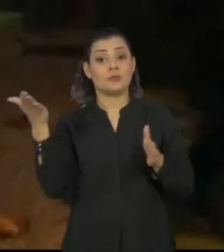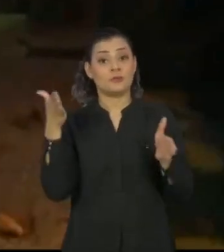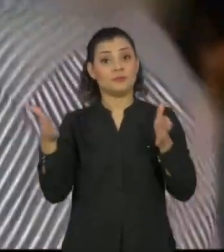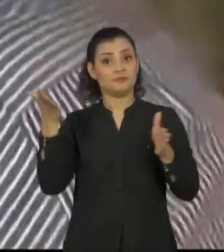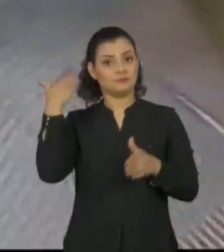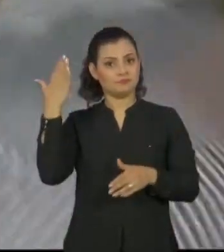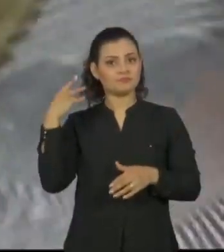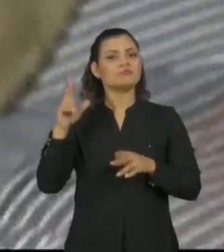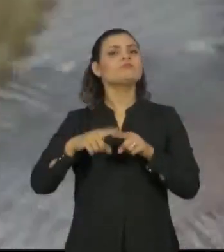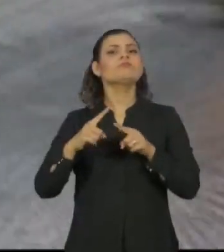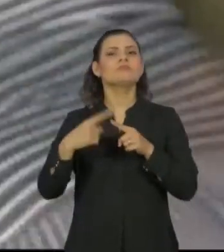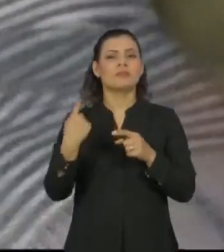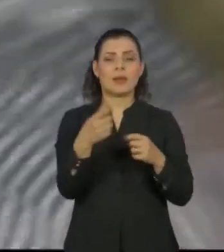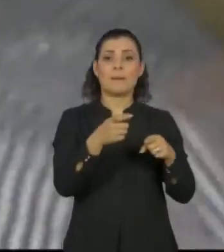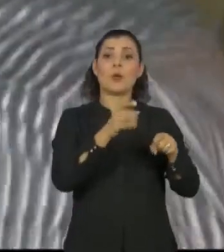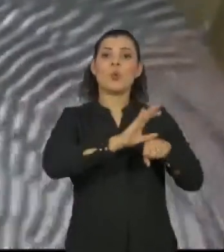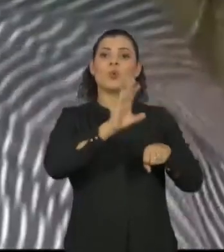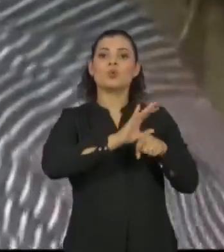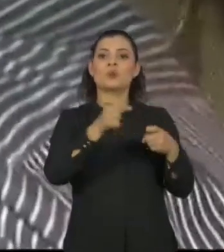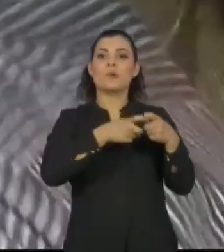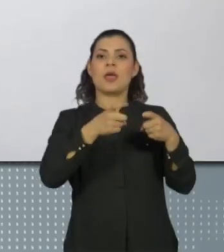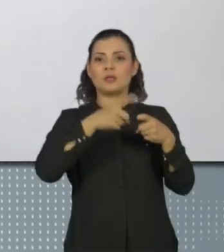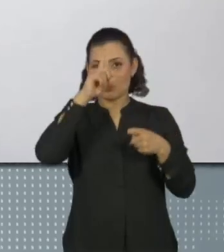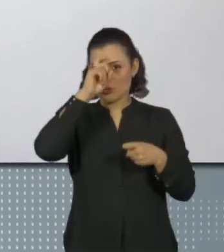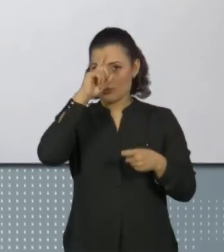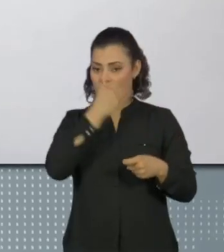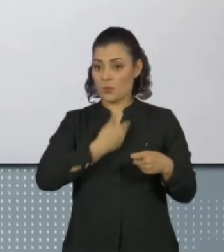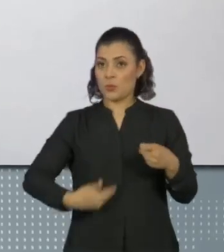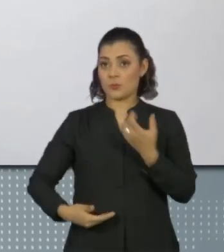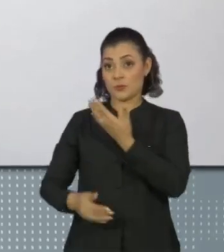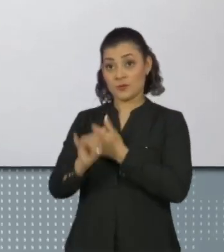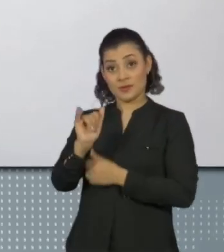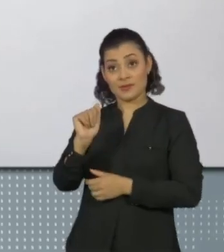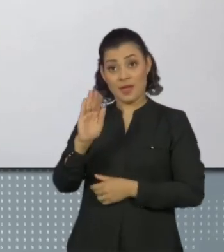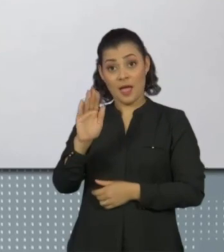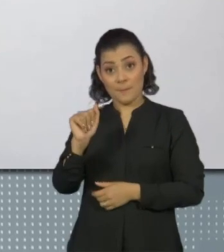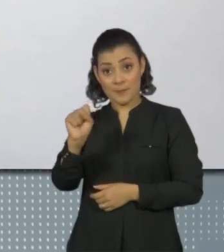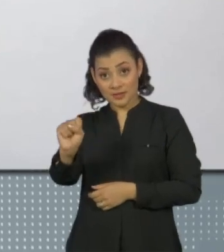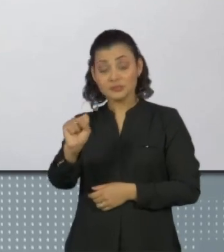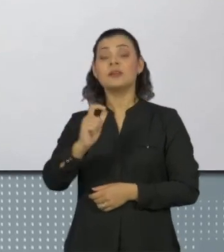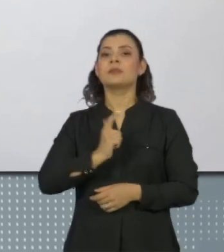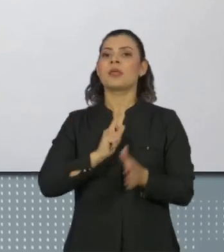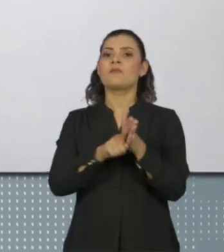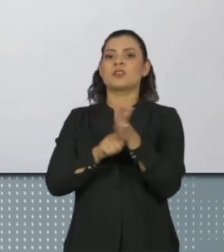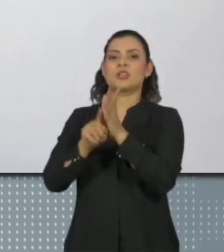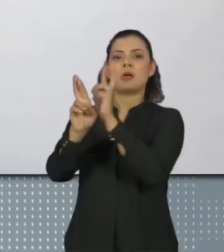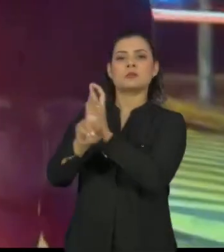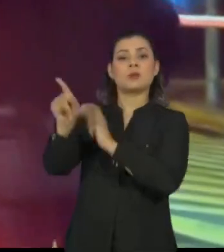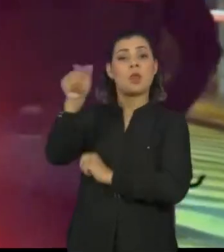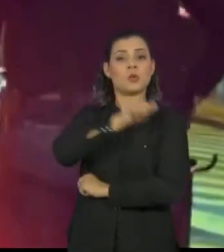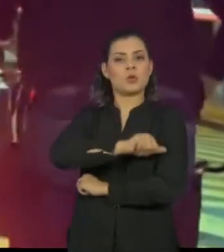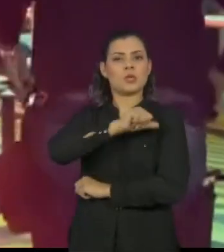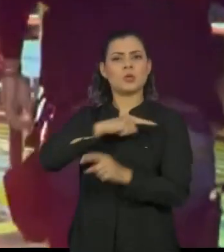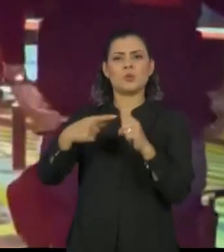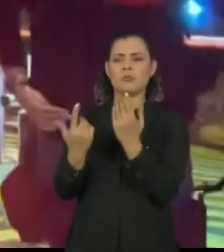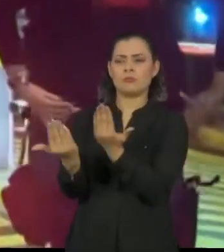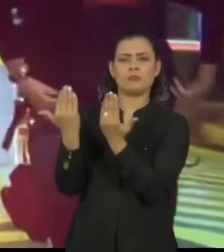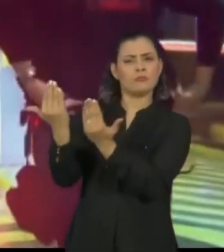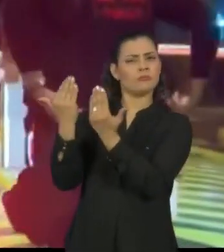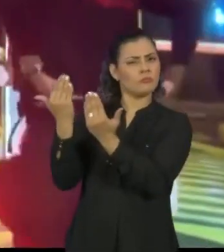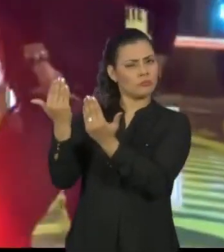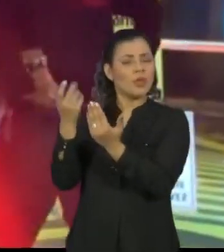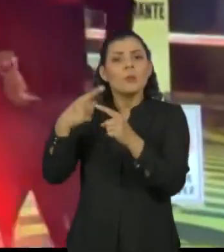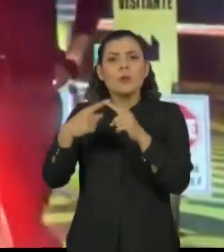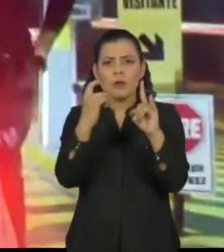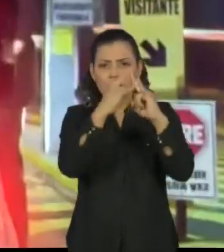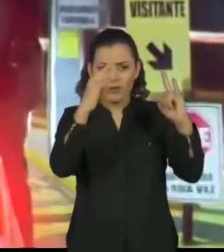à capacitação de médicos para hospitais públicos. O IABAS também está sob investigação no Rio de Janeiro por suspeitas de irregularidades na